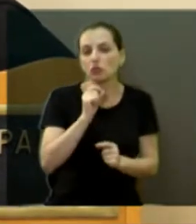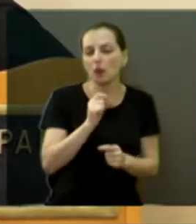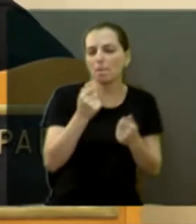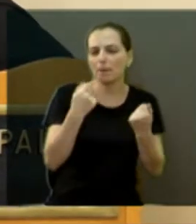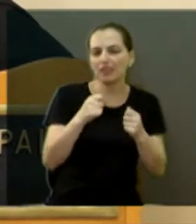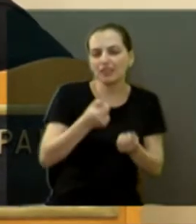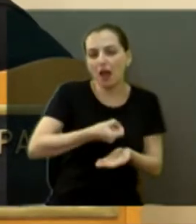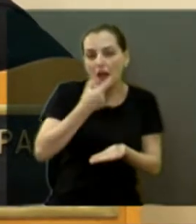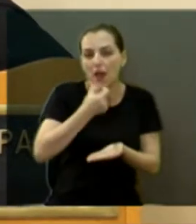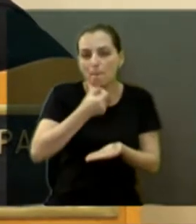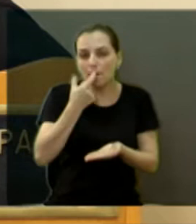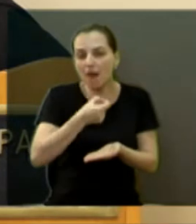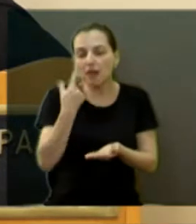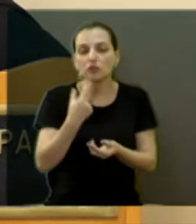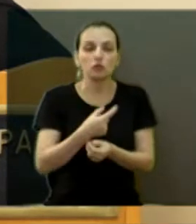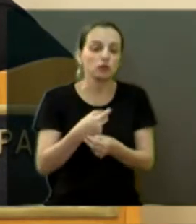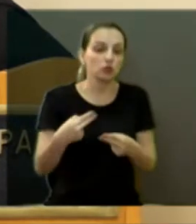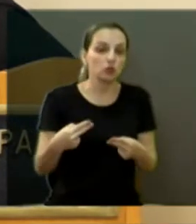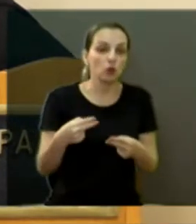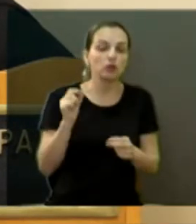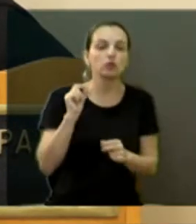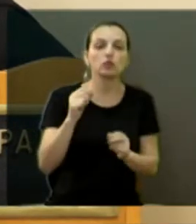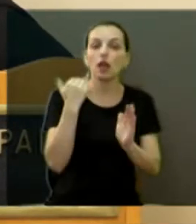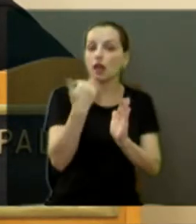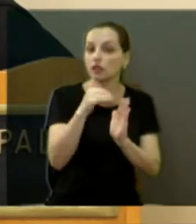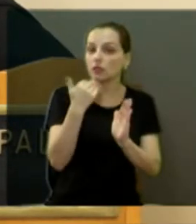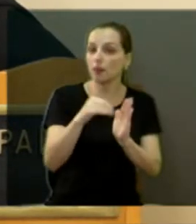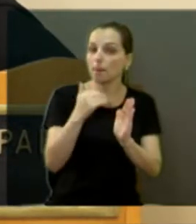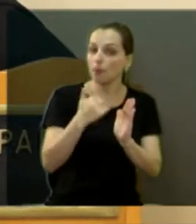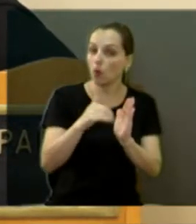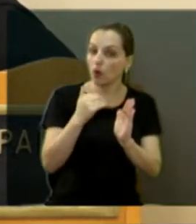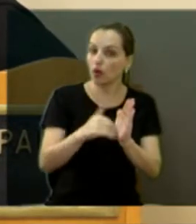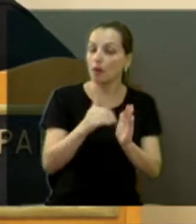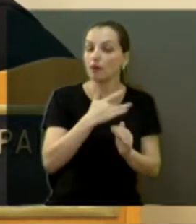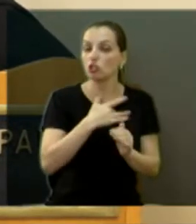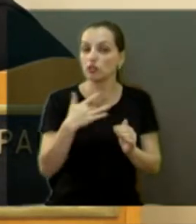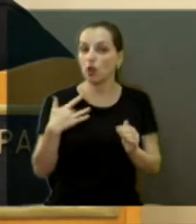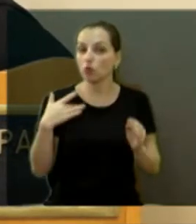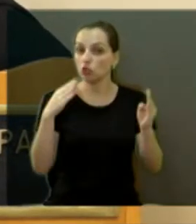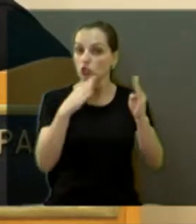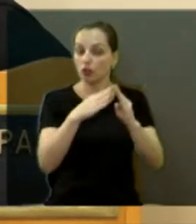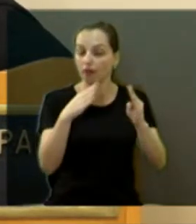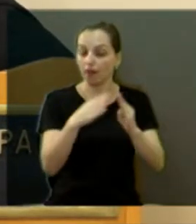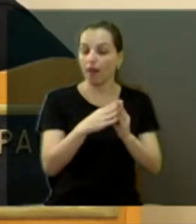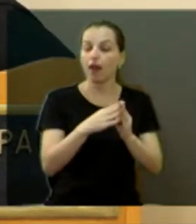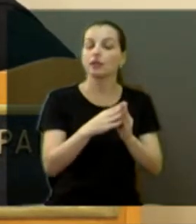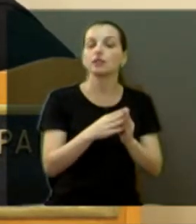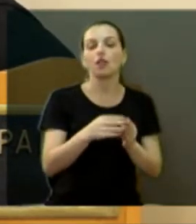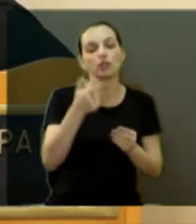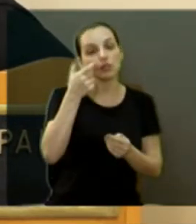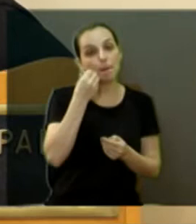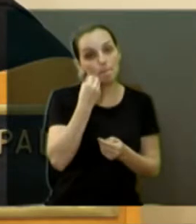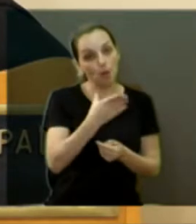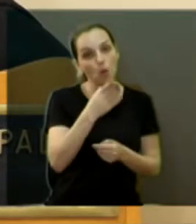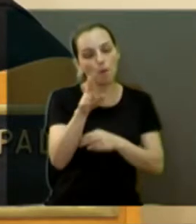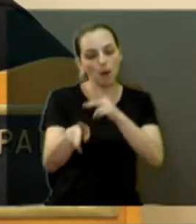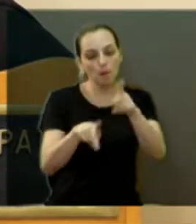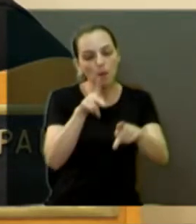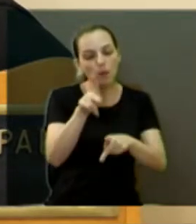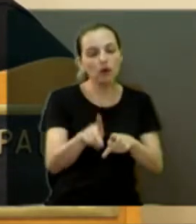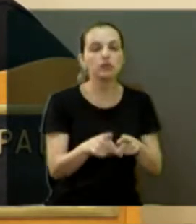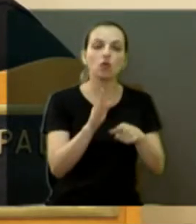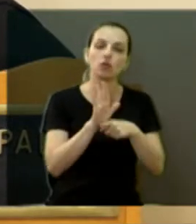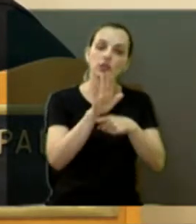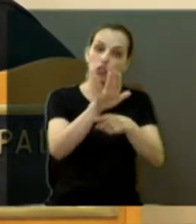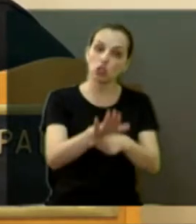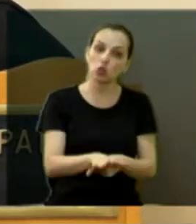remédio. E esse programa aqui vai me dizer por quê. Geralmente não tem um remédio, mas aí a população vai ser contemplada